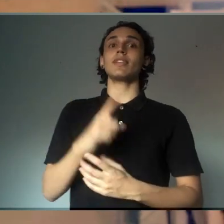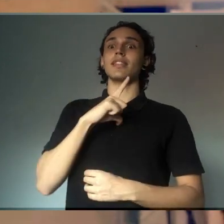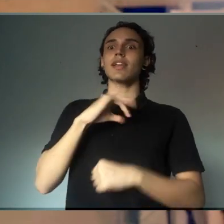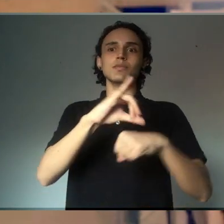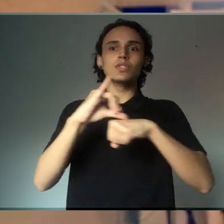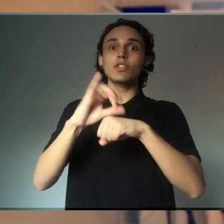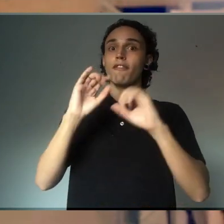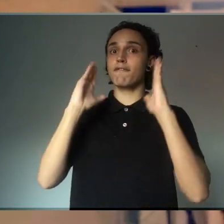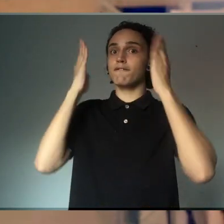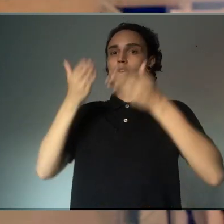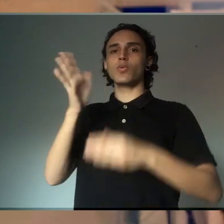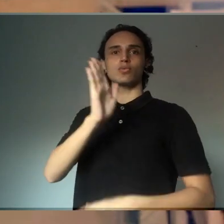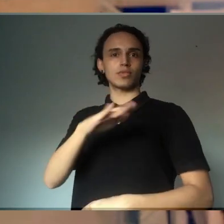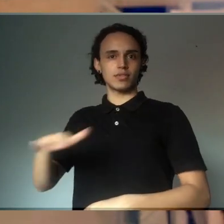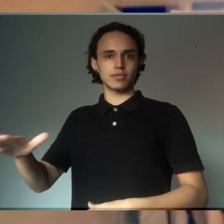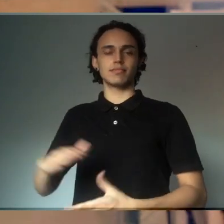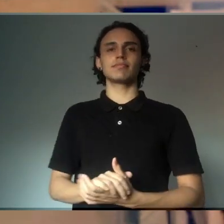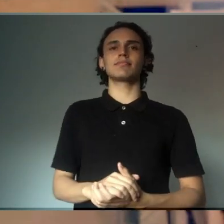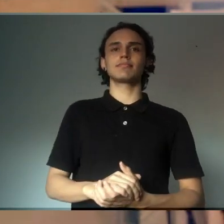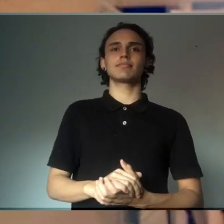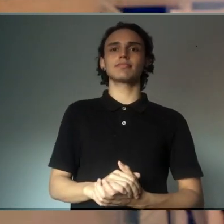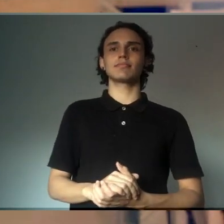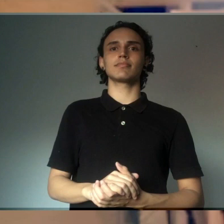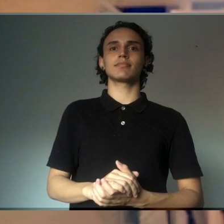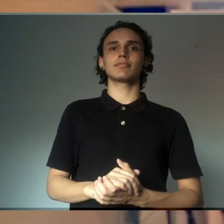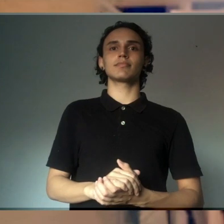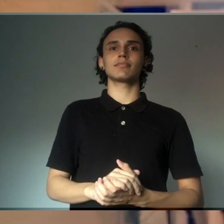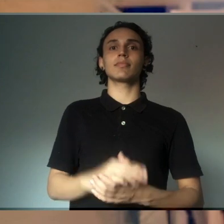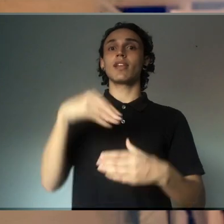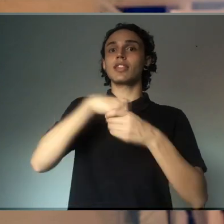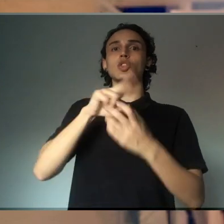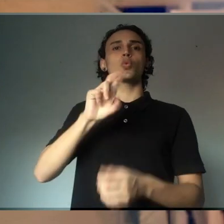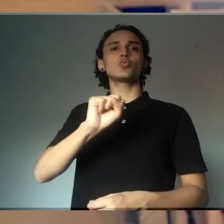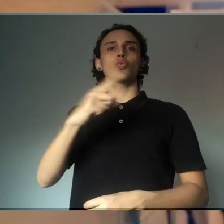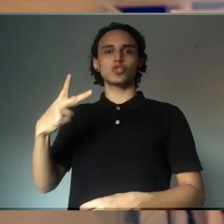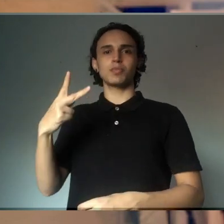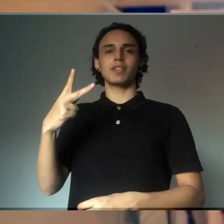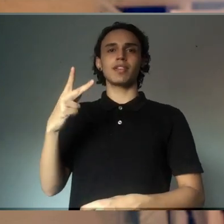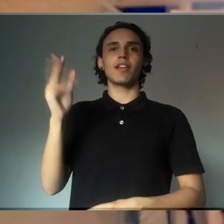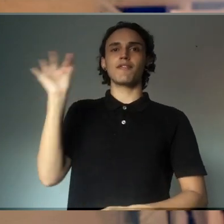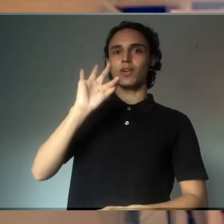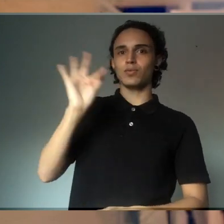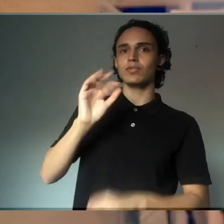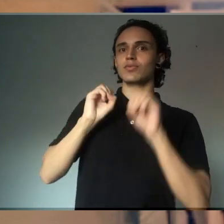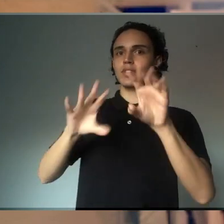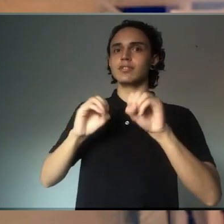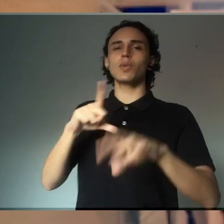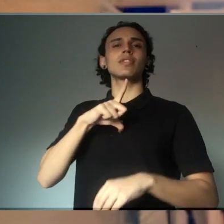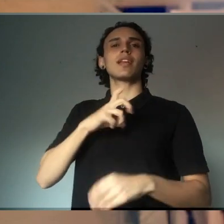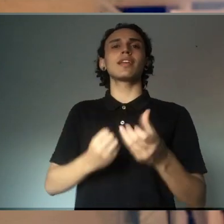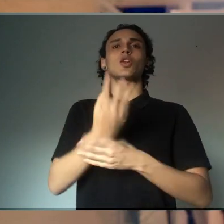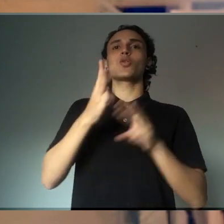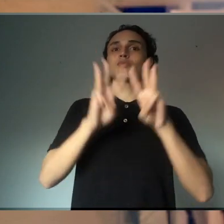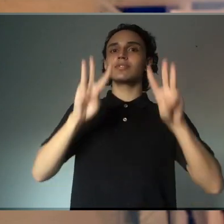E a gente tem uma experiência na Faculdade de Educação da Universidade de São Paulo de um museu da educação e do brinquedo.